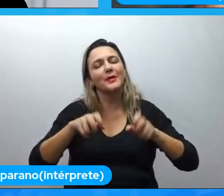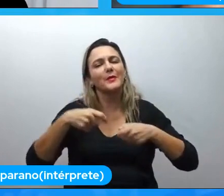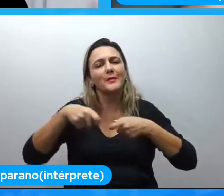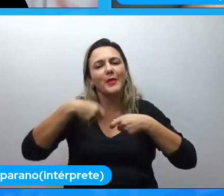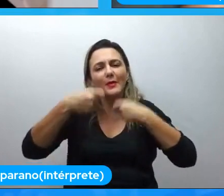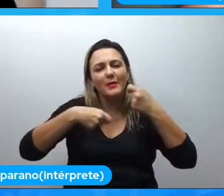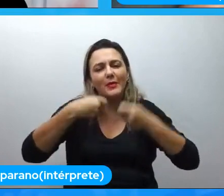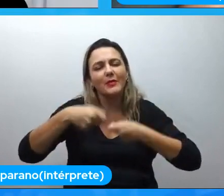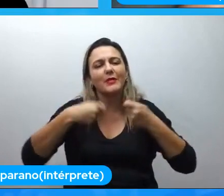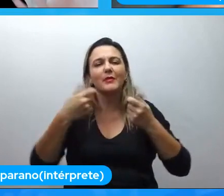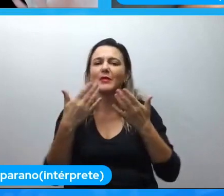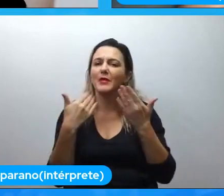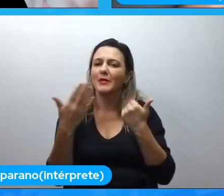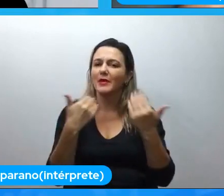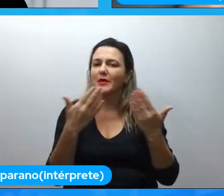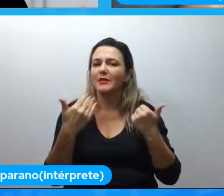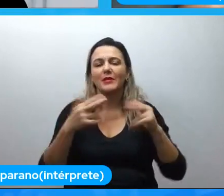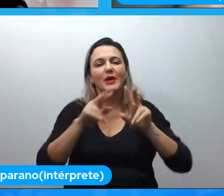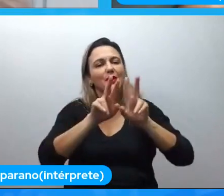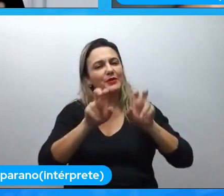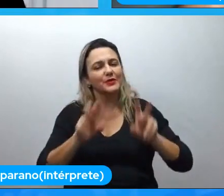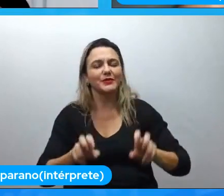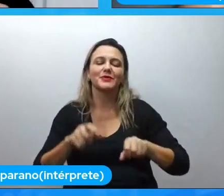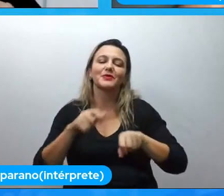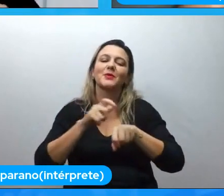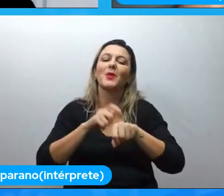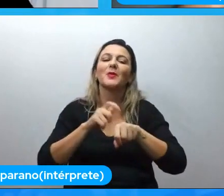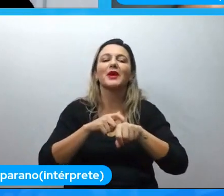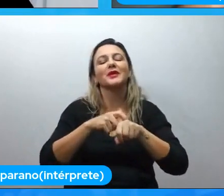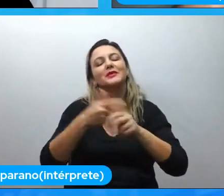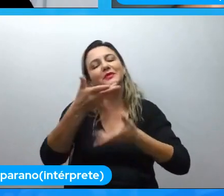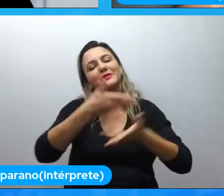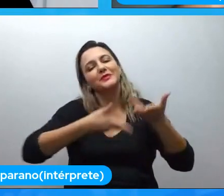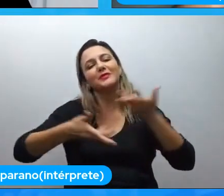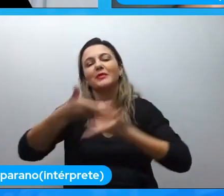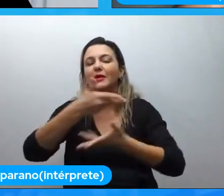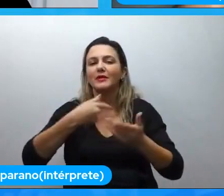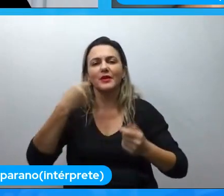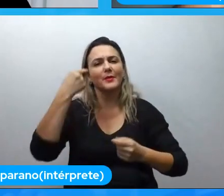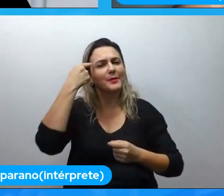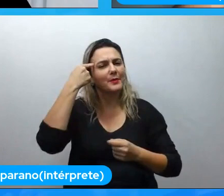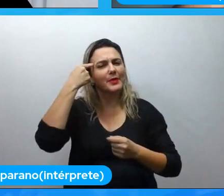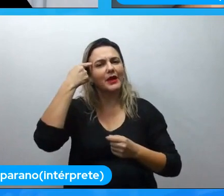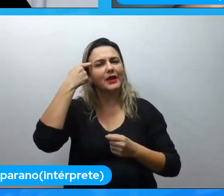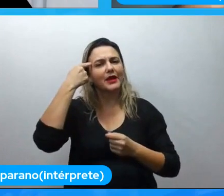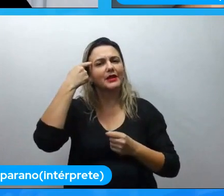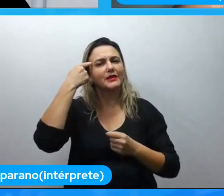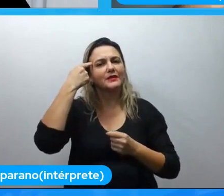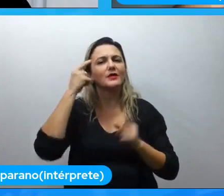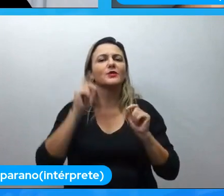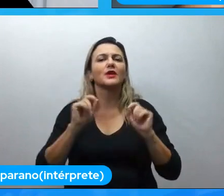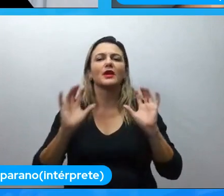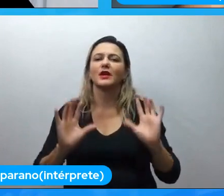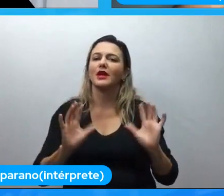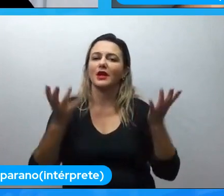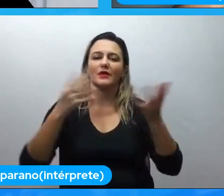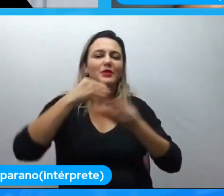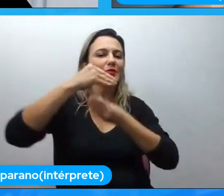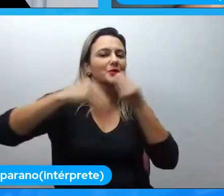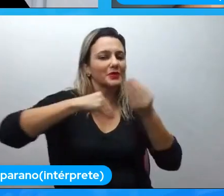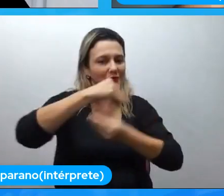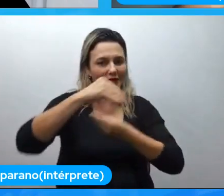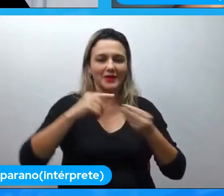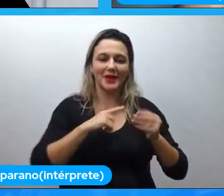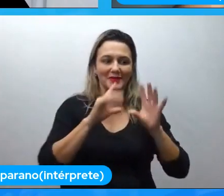conversando momentos sociais então pensa num evento que seja misto que tenha o técnico